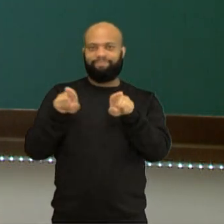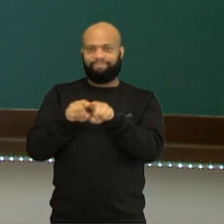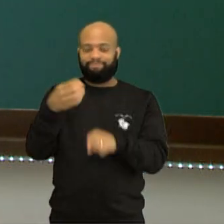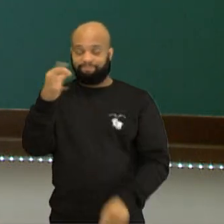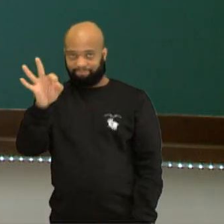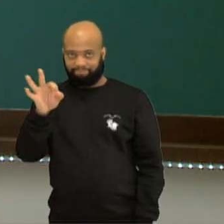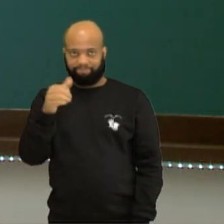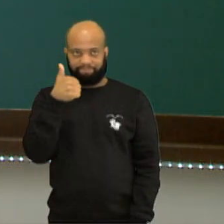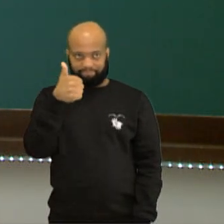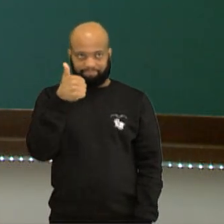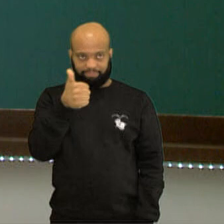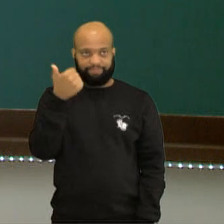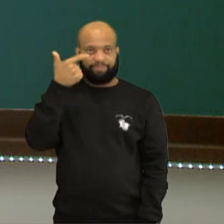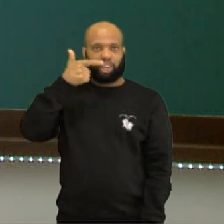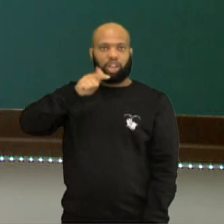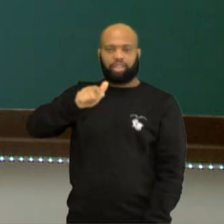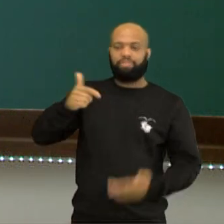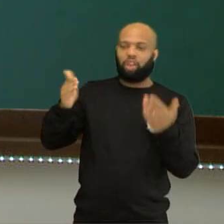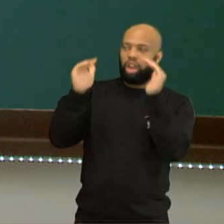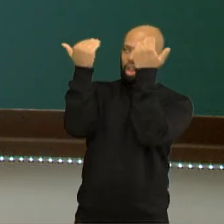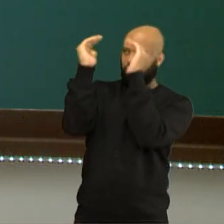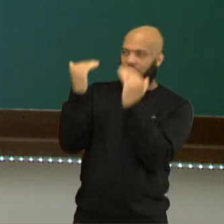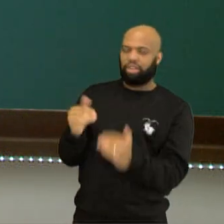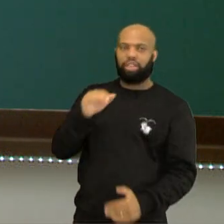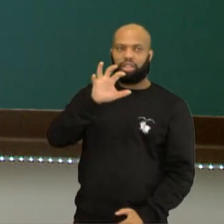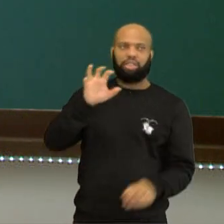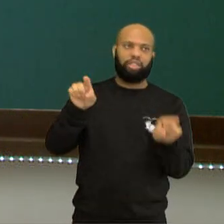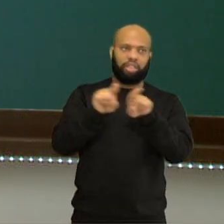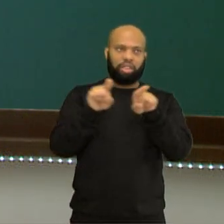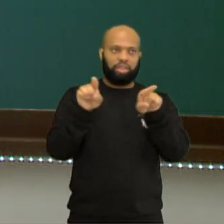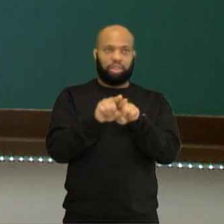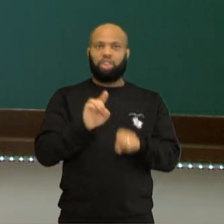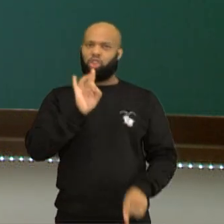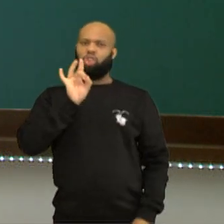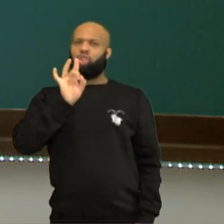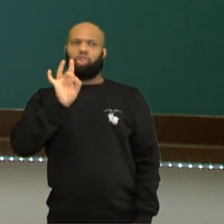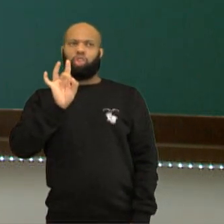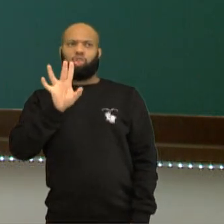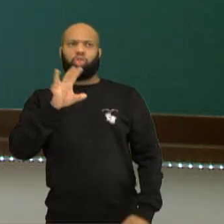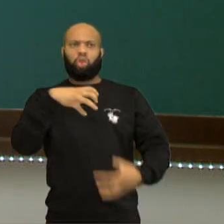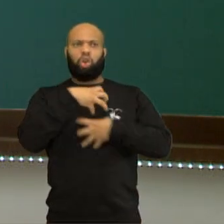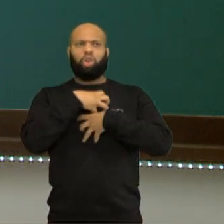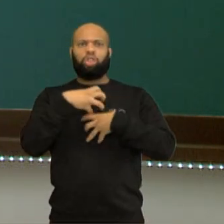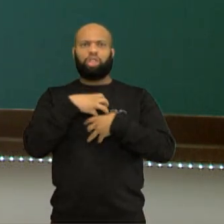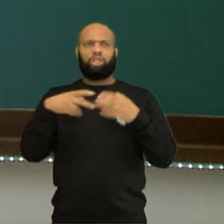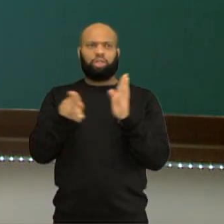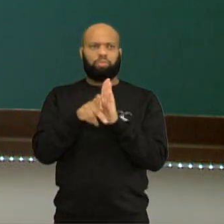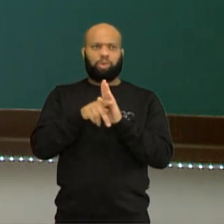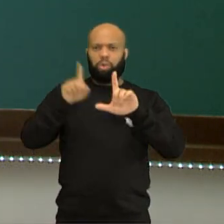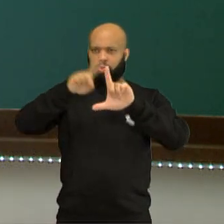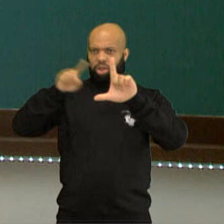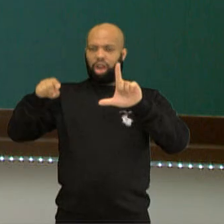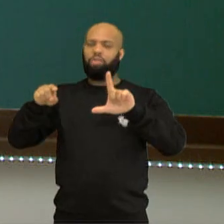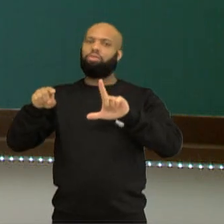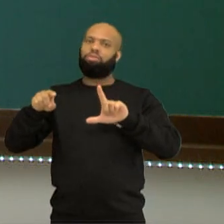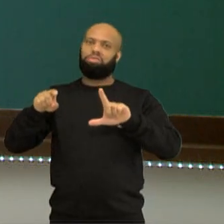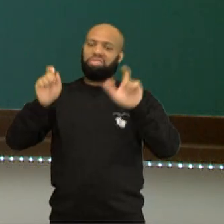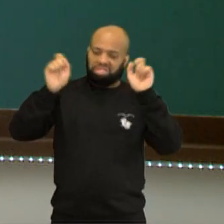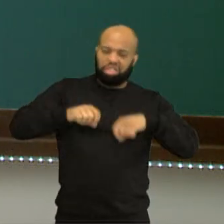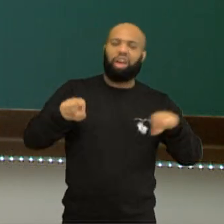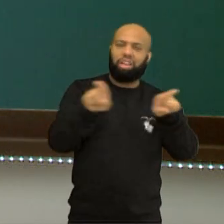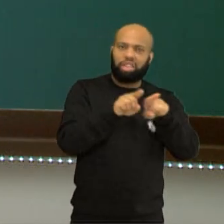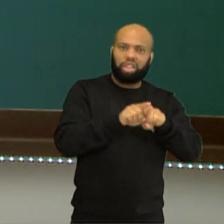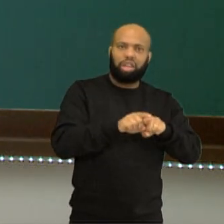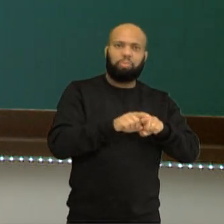gente. Muito bem. Então, vocês conseguem analisar isso, né? Não somente pelo gráfico. Vocês